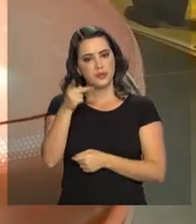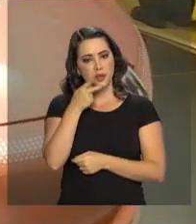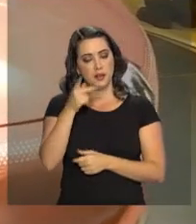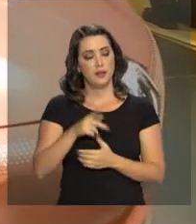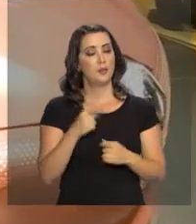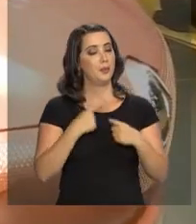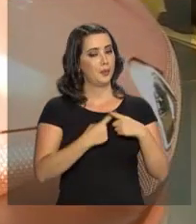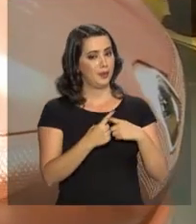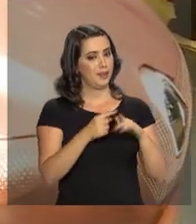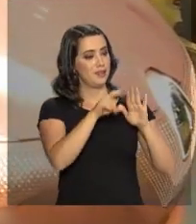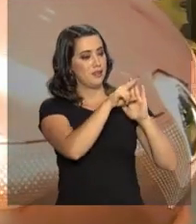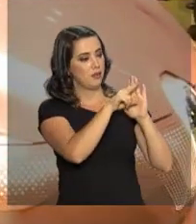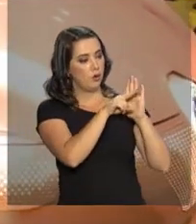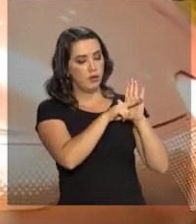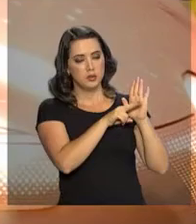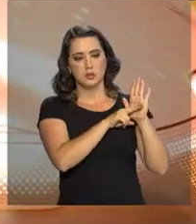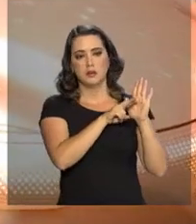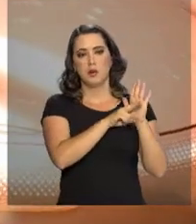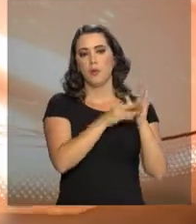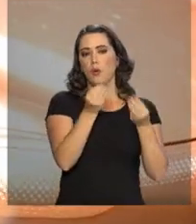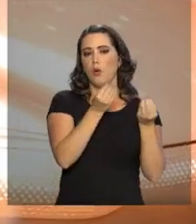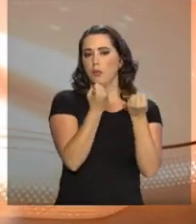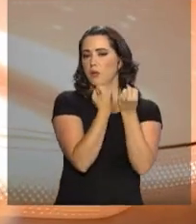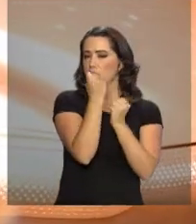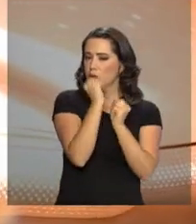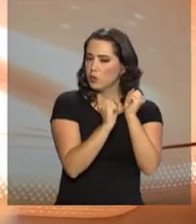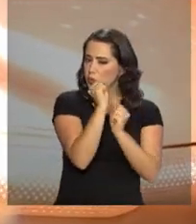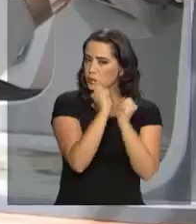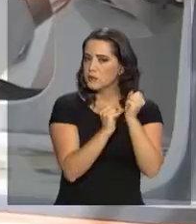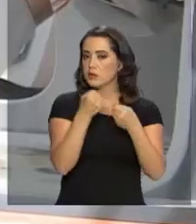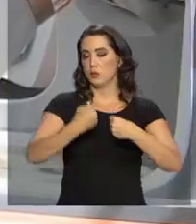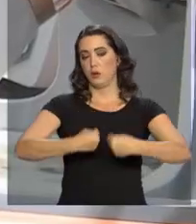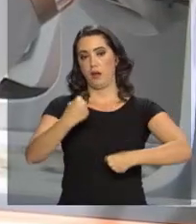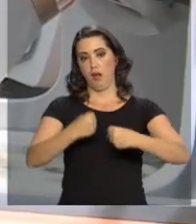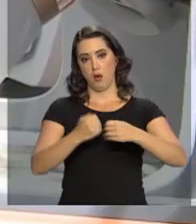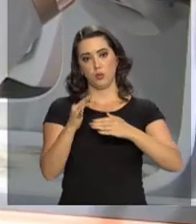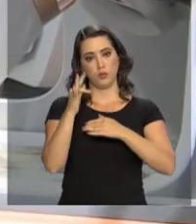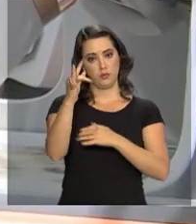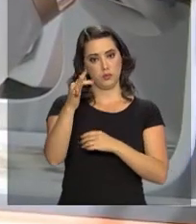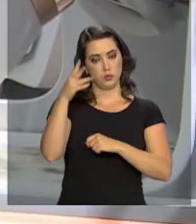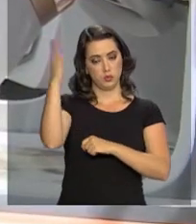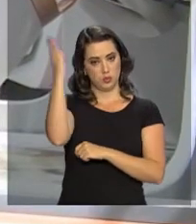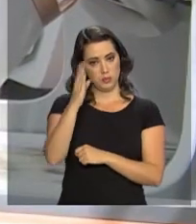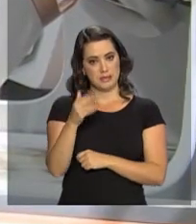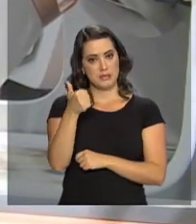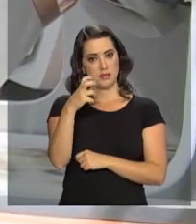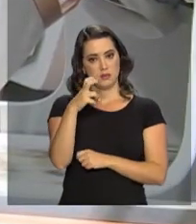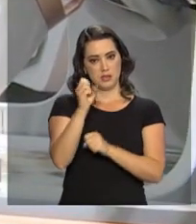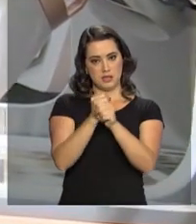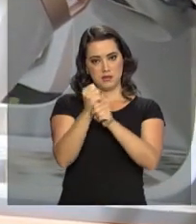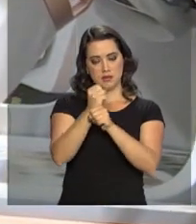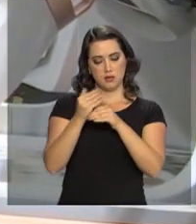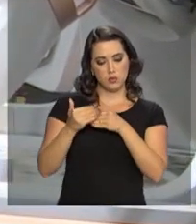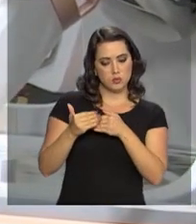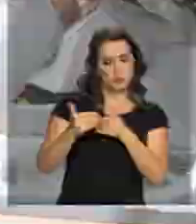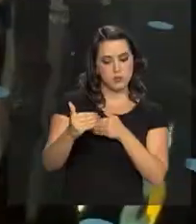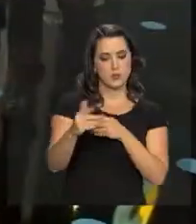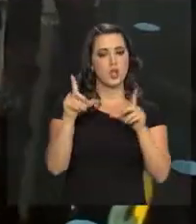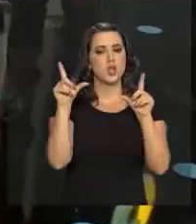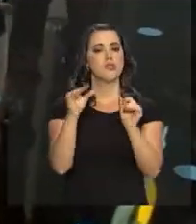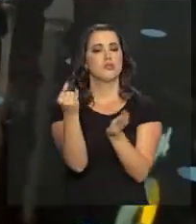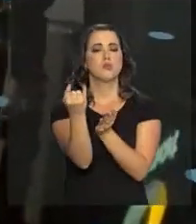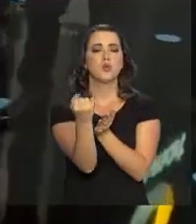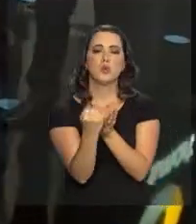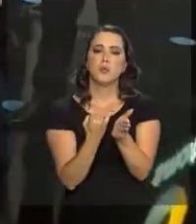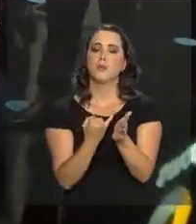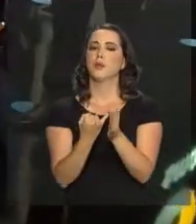regras para a produção de automóveis no país pelos próximos 15 anos. Ela reduz tributos para o setor e cria contrapartidas para